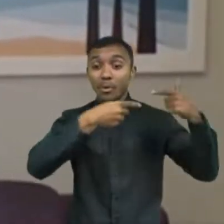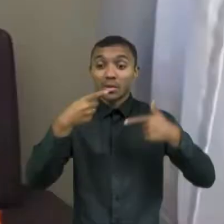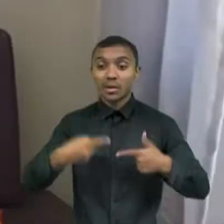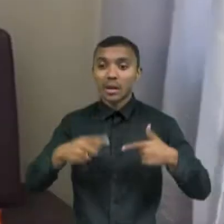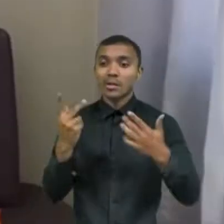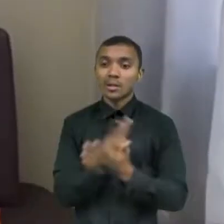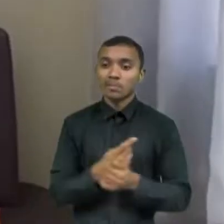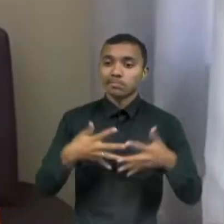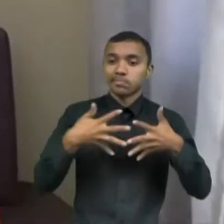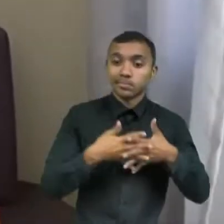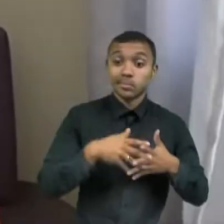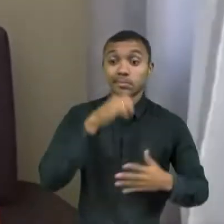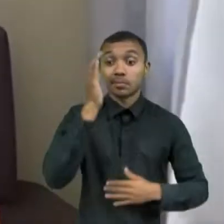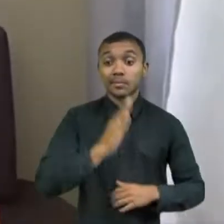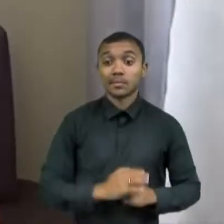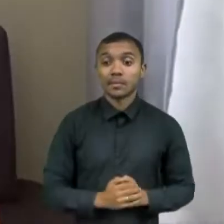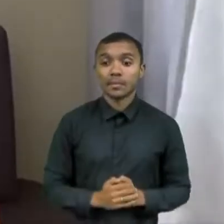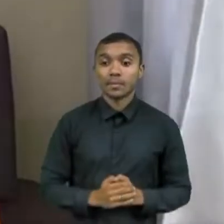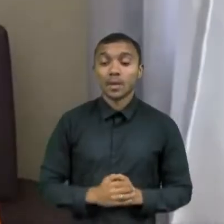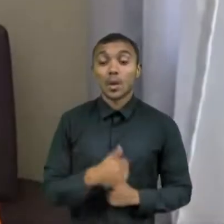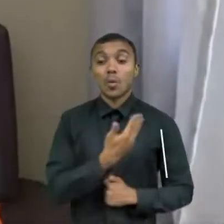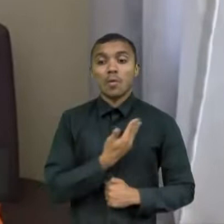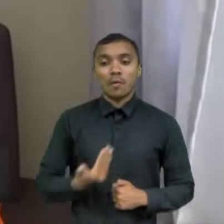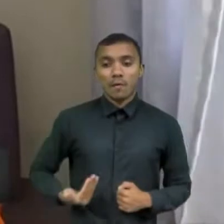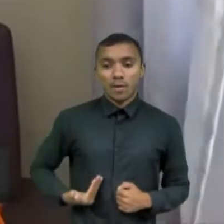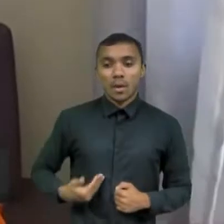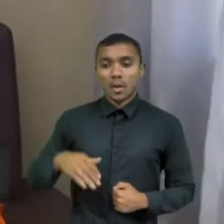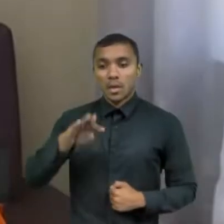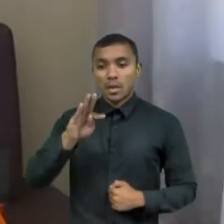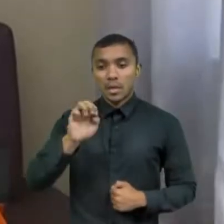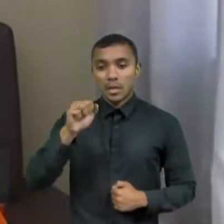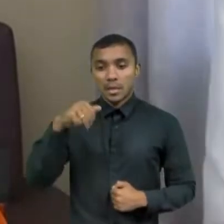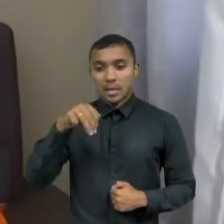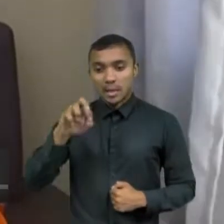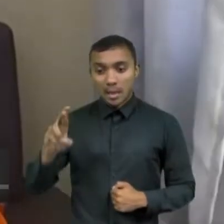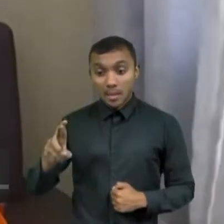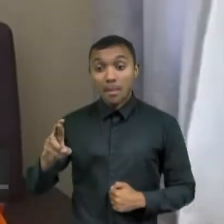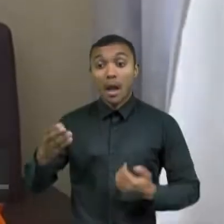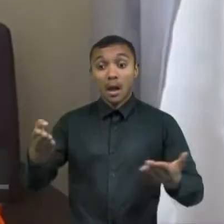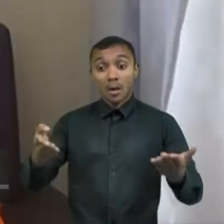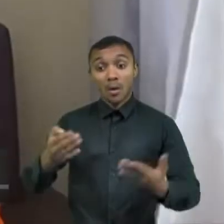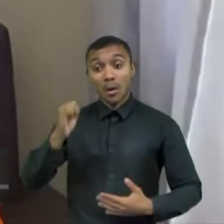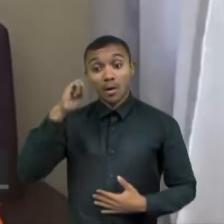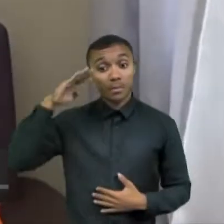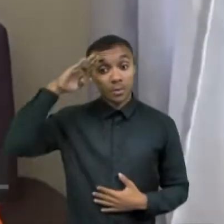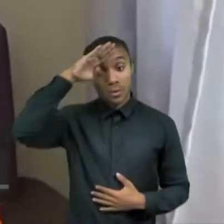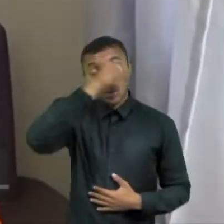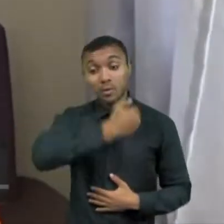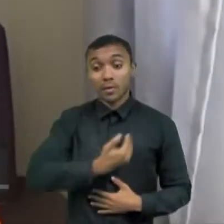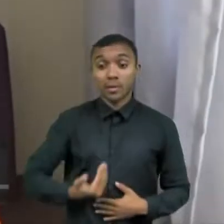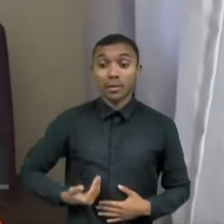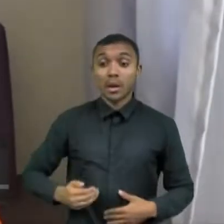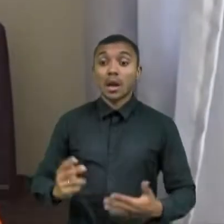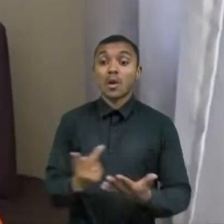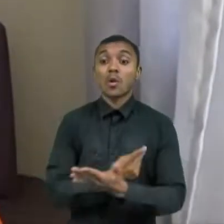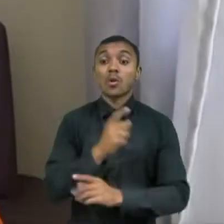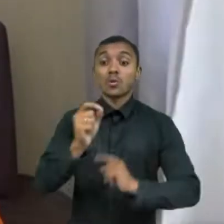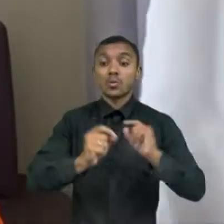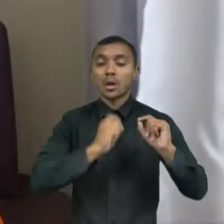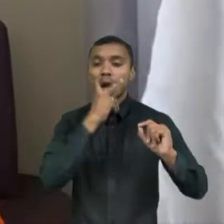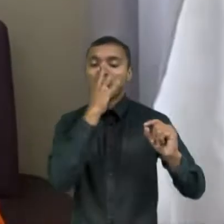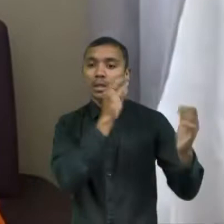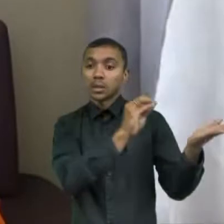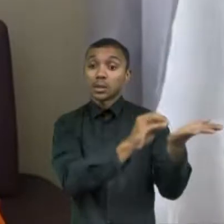Brasil. O governo de Michel Temer e depois o governo do presidente Bolsonaro têm levado a cabo uma desimplementação de